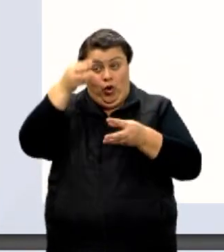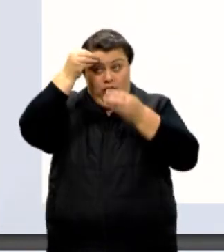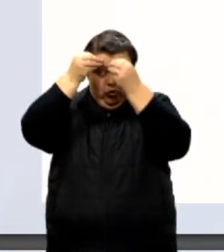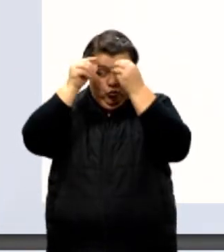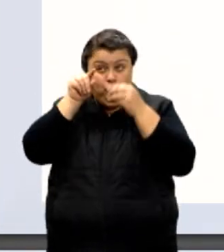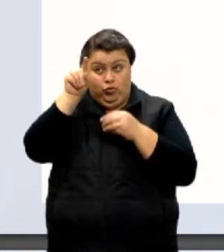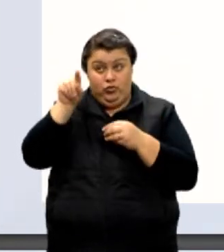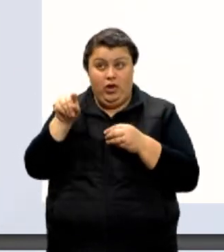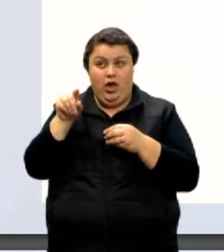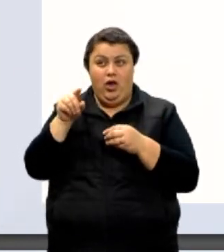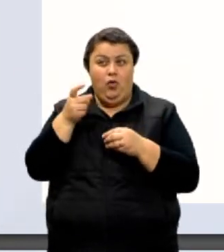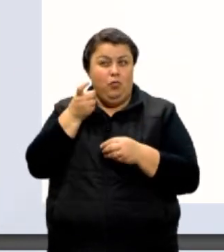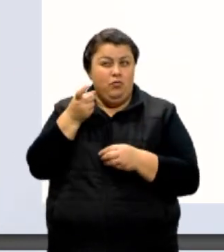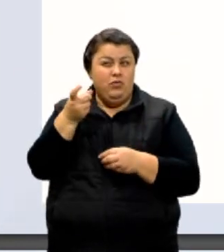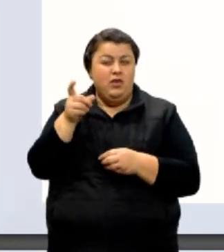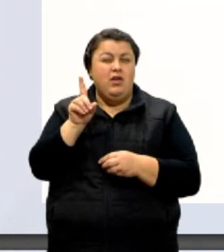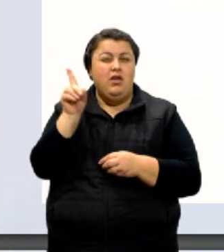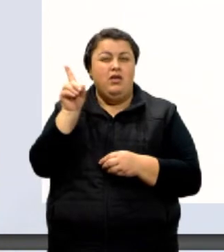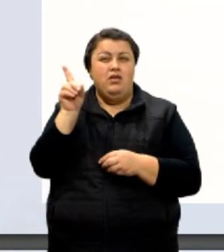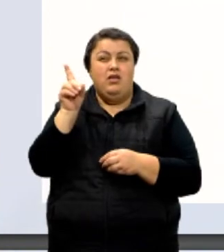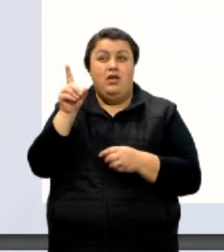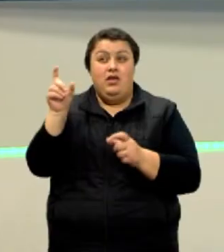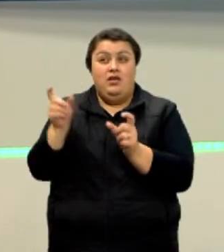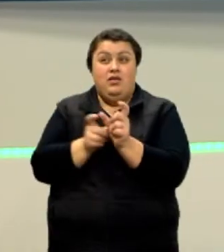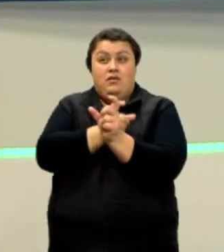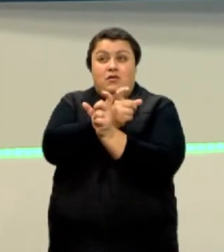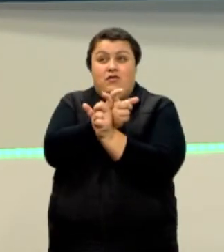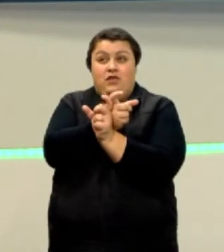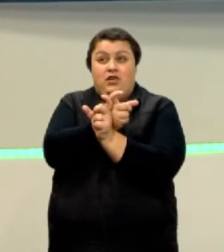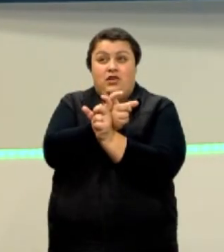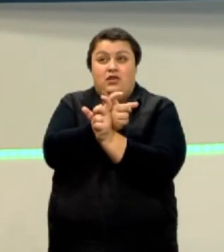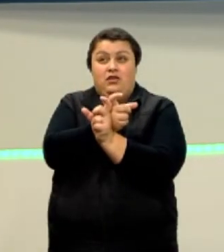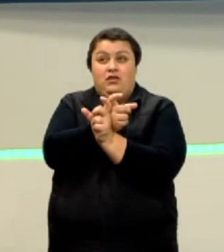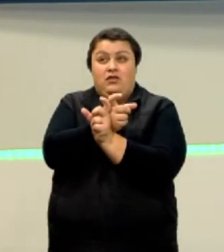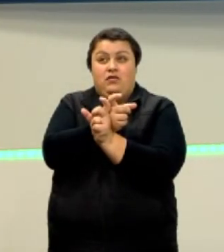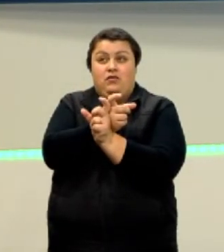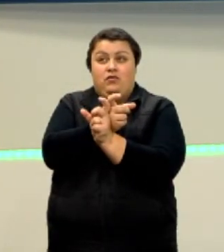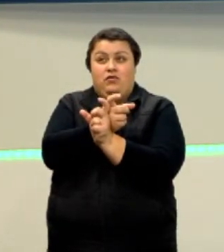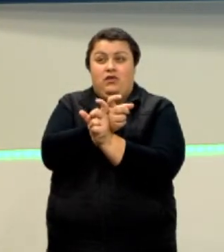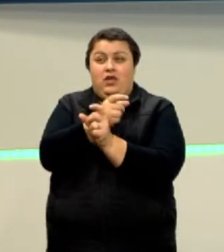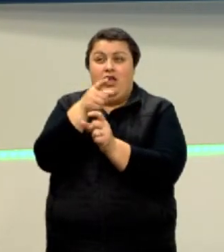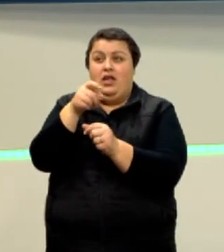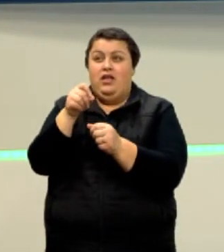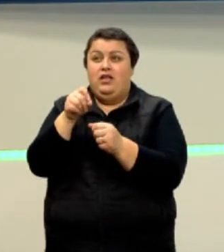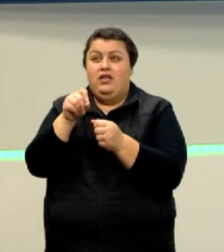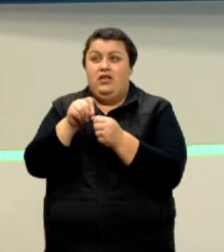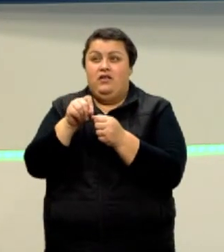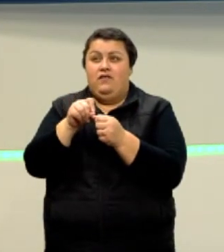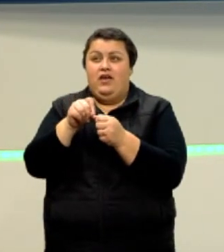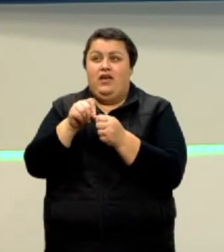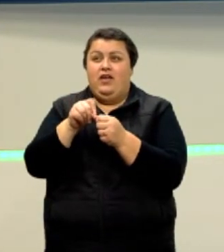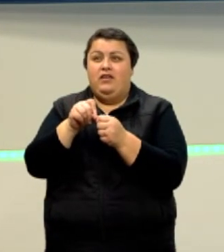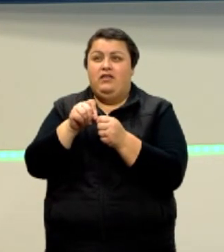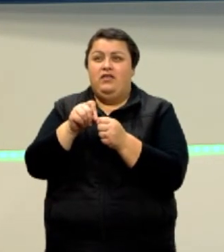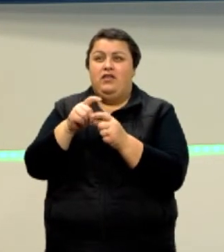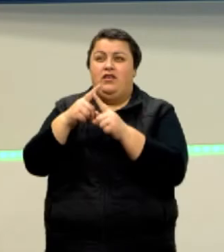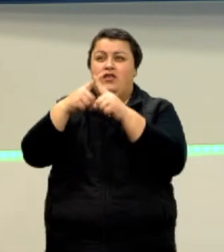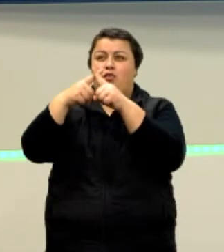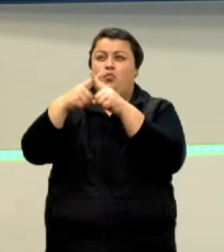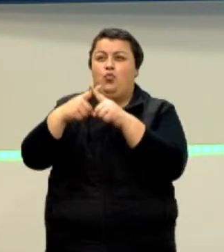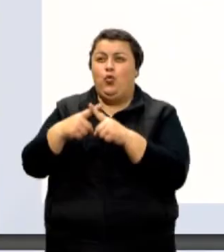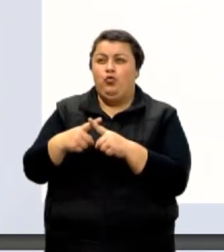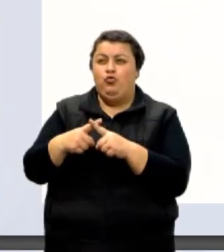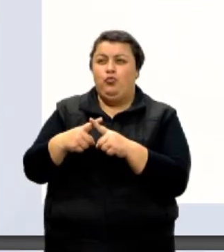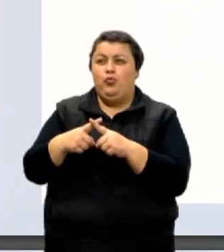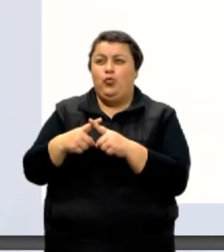prefixos. Esses são prefixos que geram submúltiplos da unidade. Dá uma olhadinha no